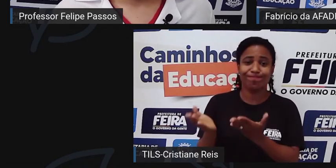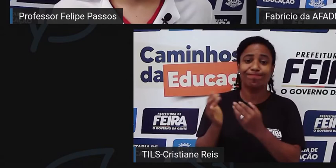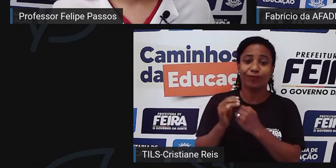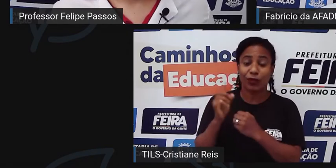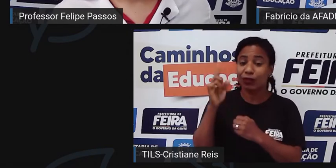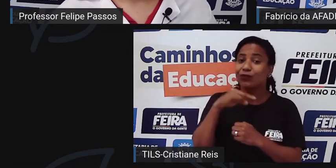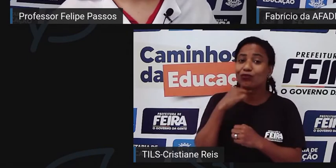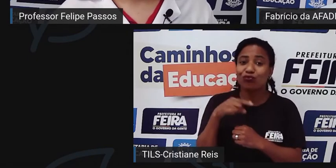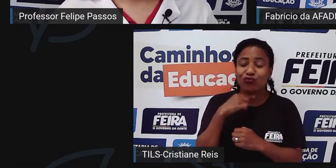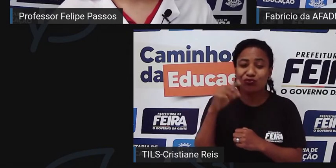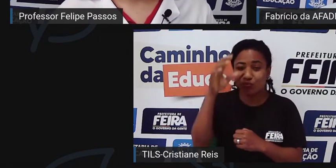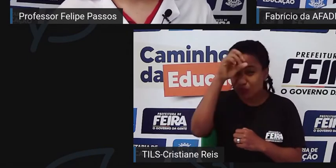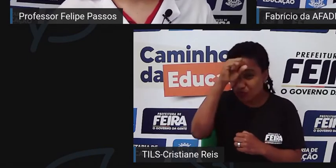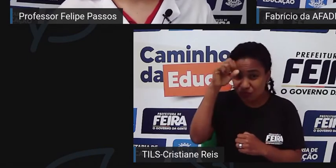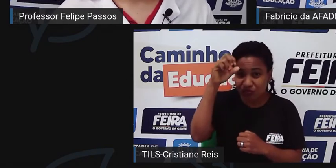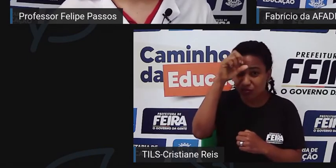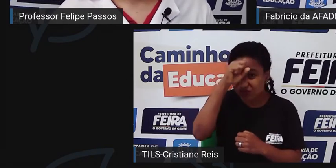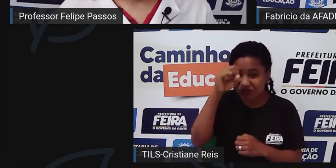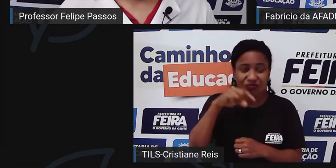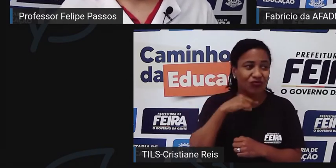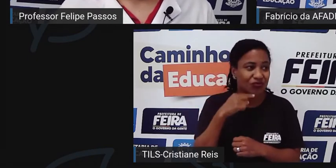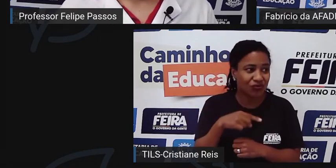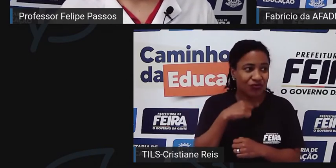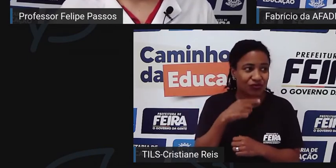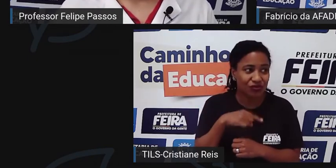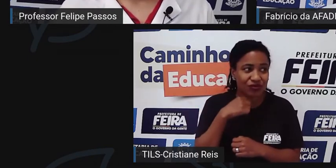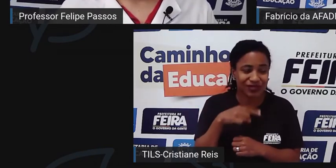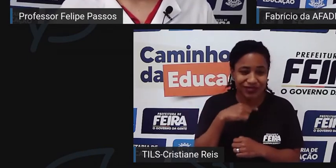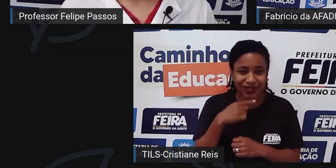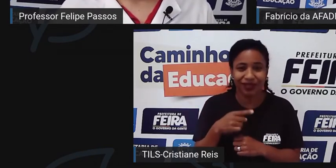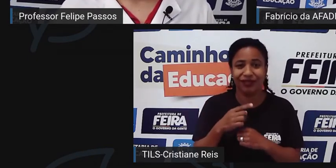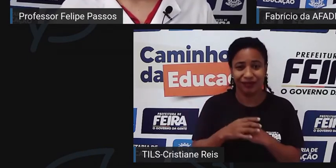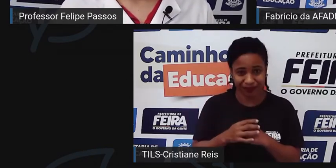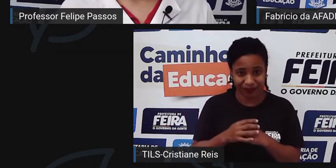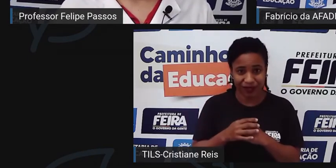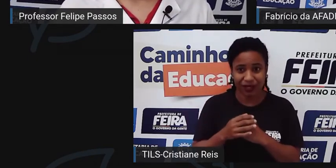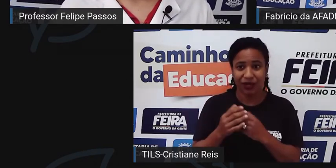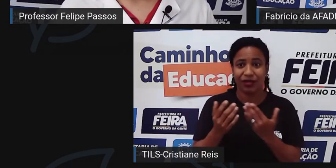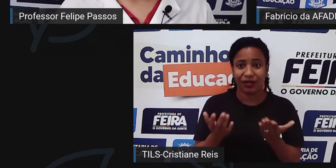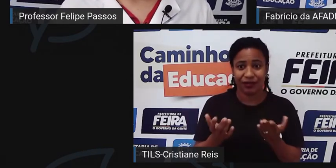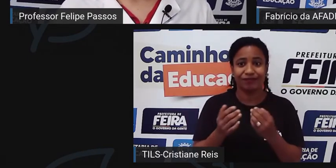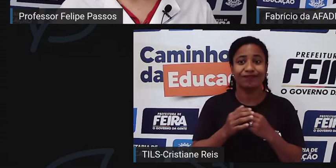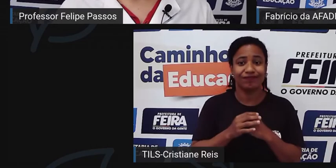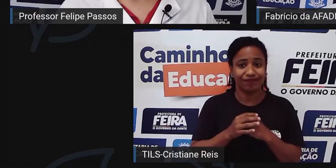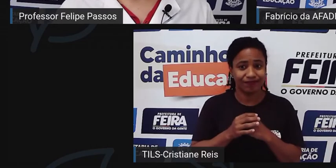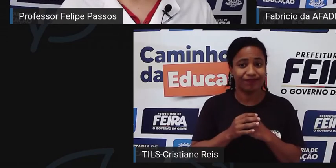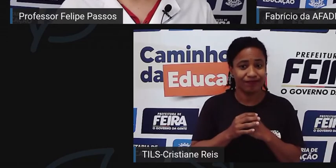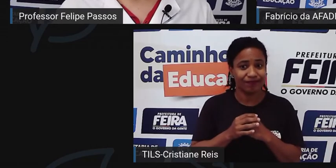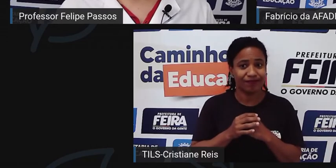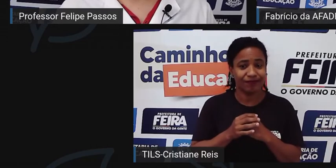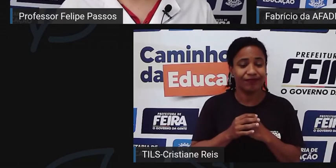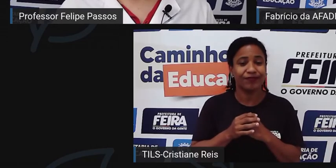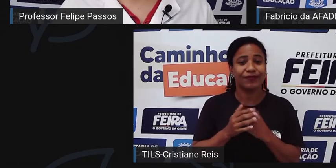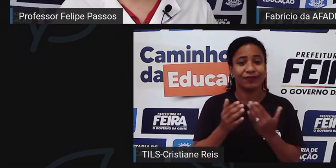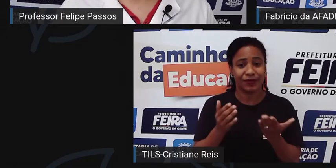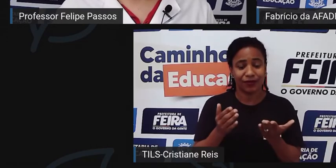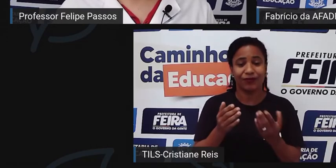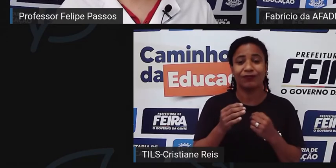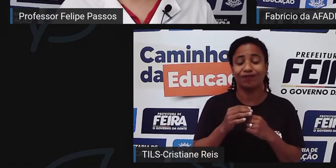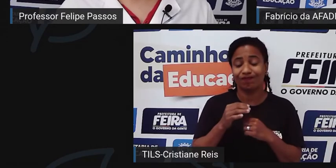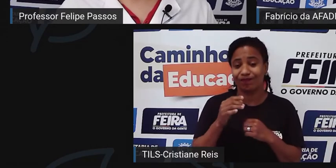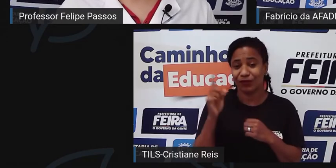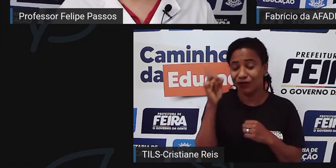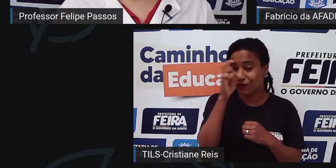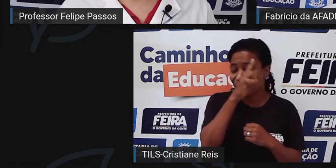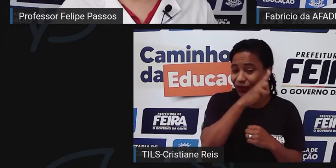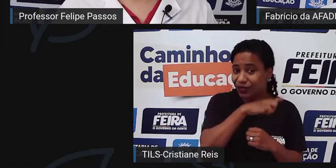consegue acompanhar, como uma pessoa que não tem nenhum problema. Então, gente, na maioria das vezes, a gente não